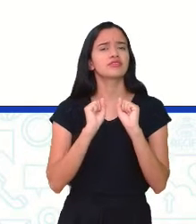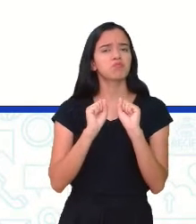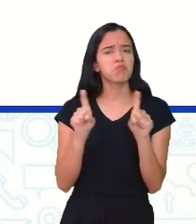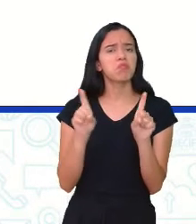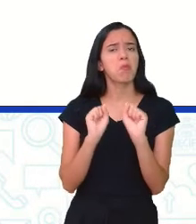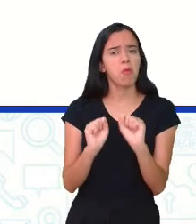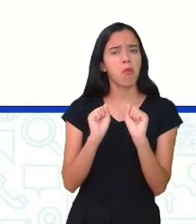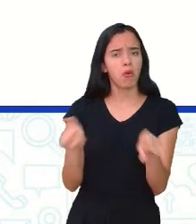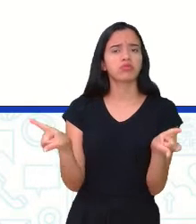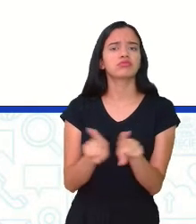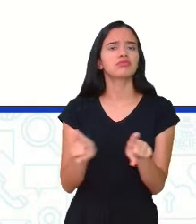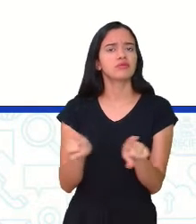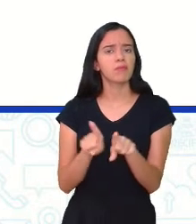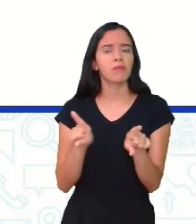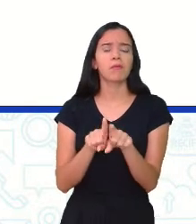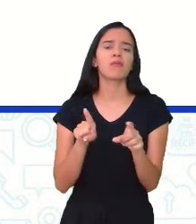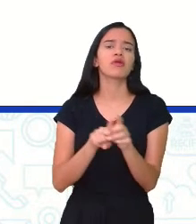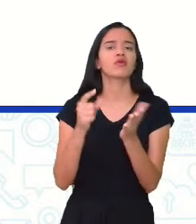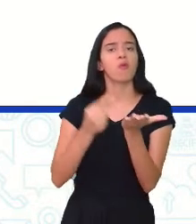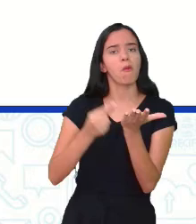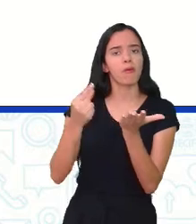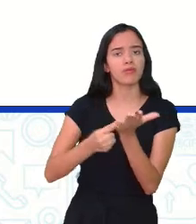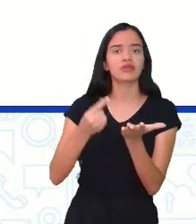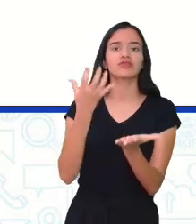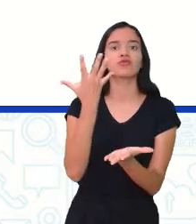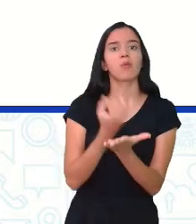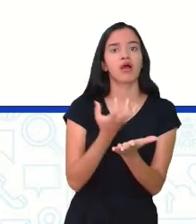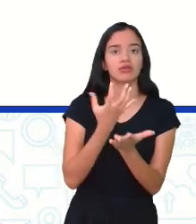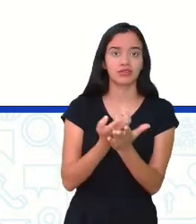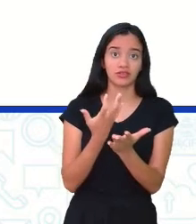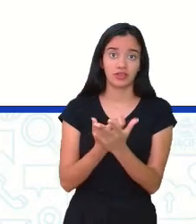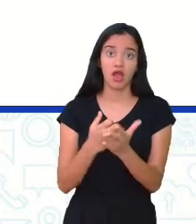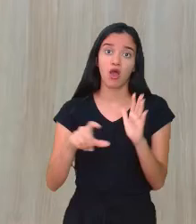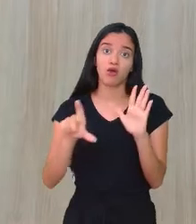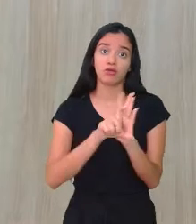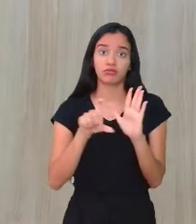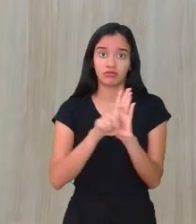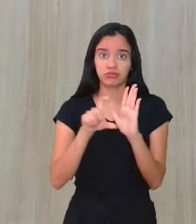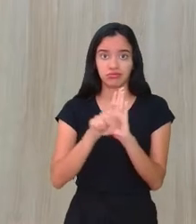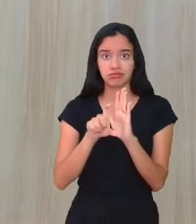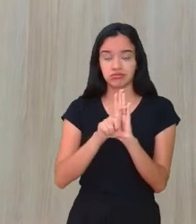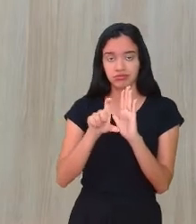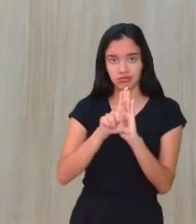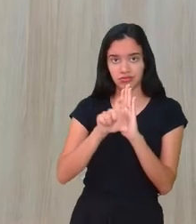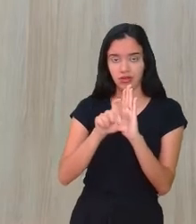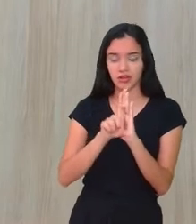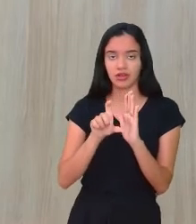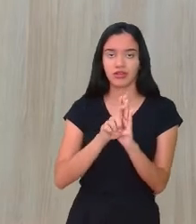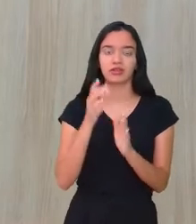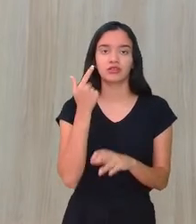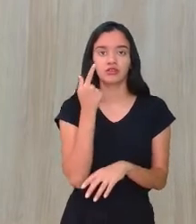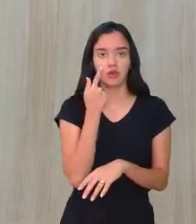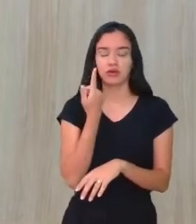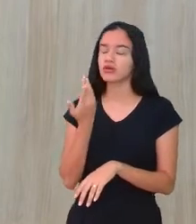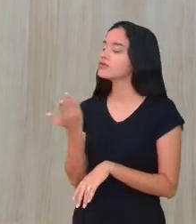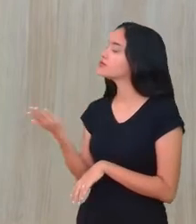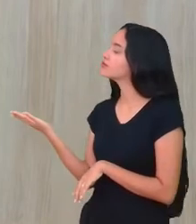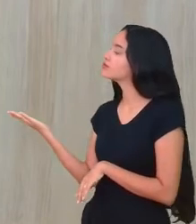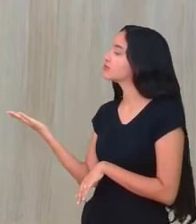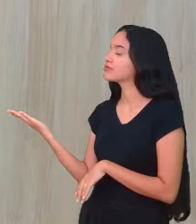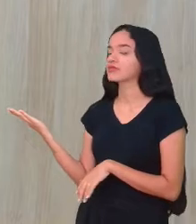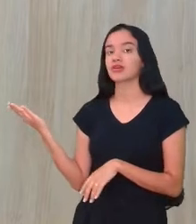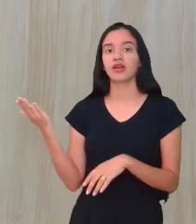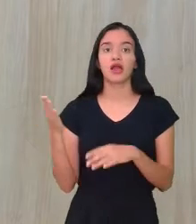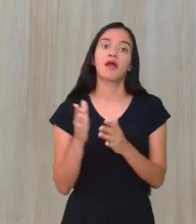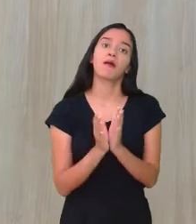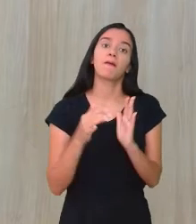aplicativo, né? Está aí, Cleitinho vai colocar o QR Code aí, para você baixar com celular iOS